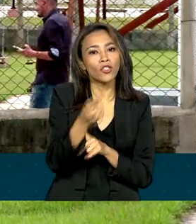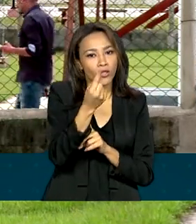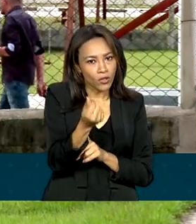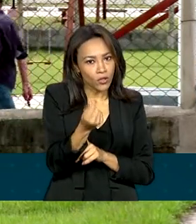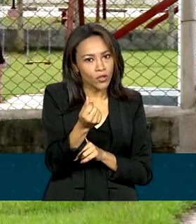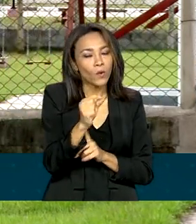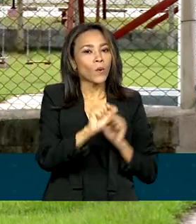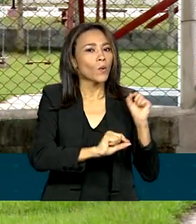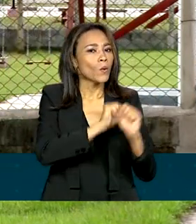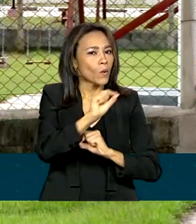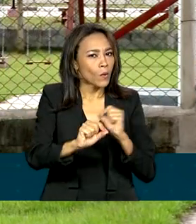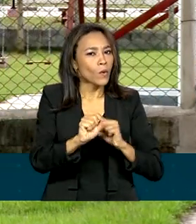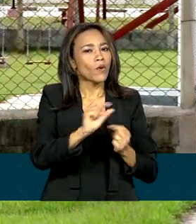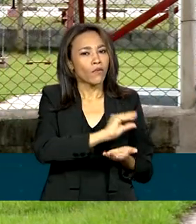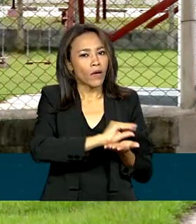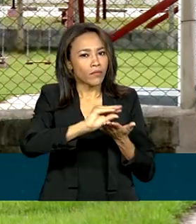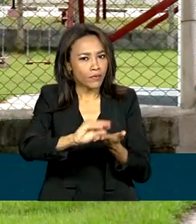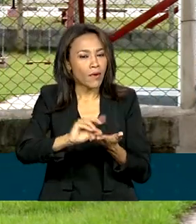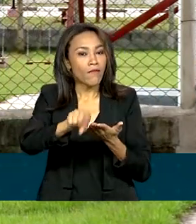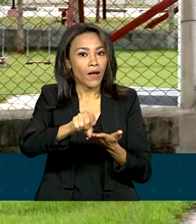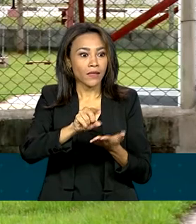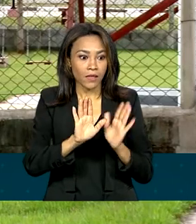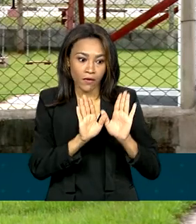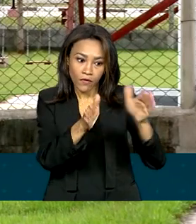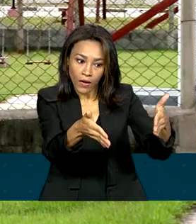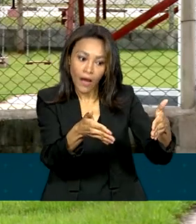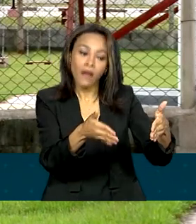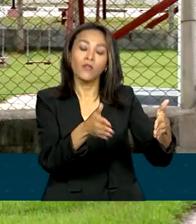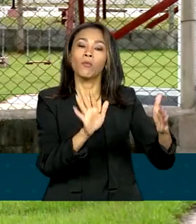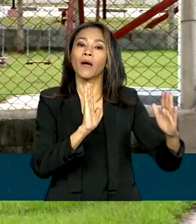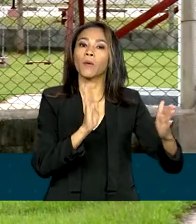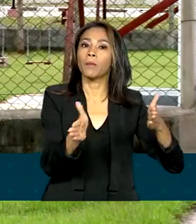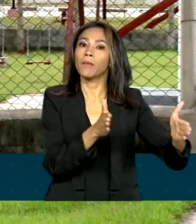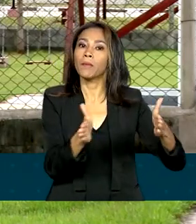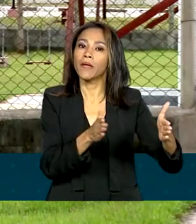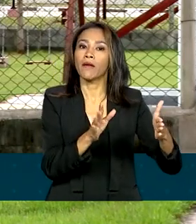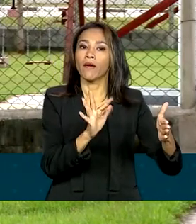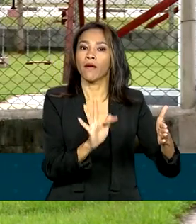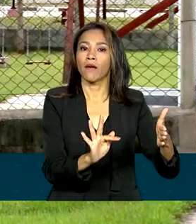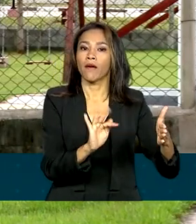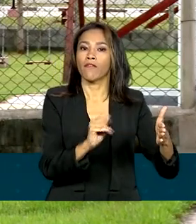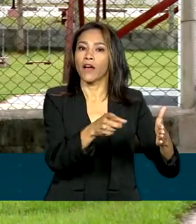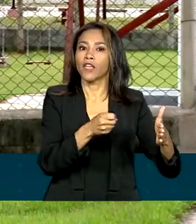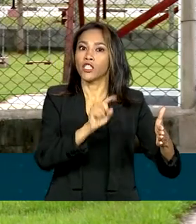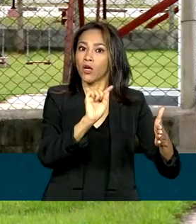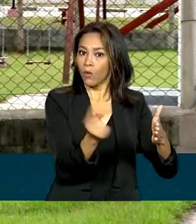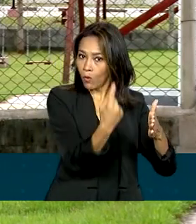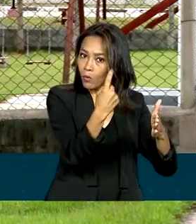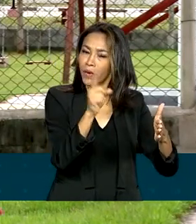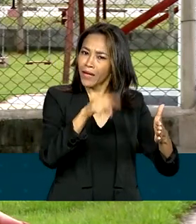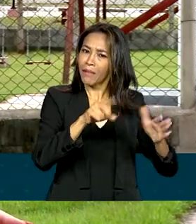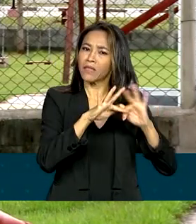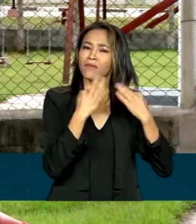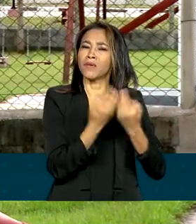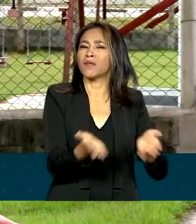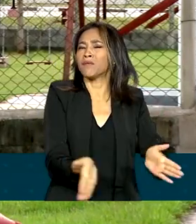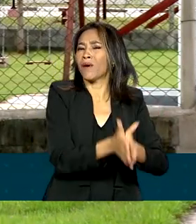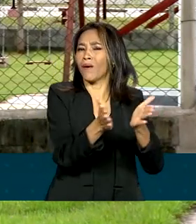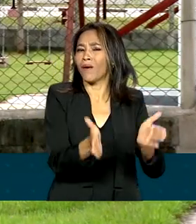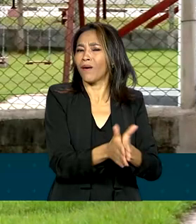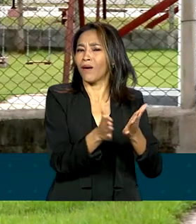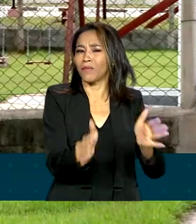subsidiadas devem ser destinadas à faixa 1 do programa, que atende a população mais pobre. Além disso,